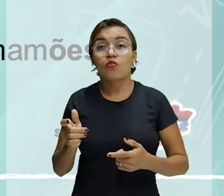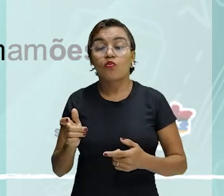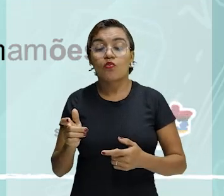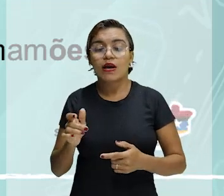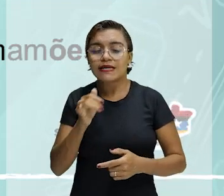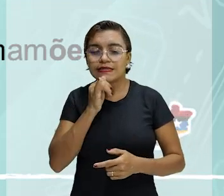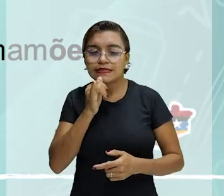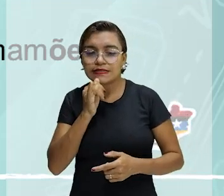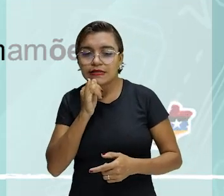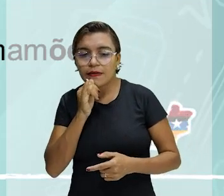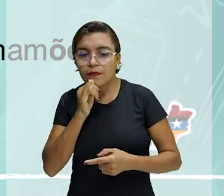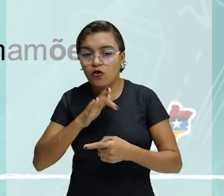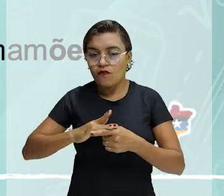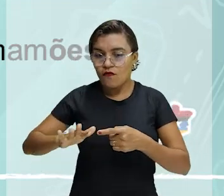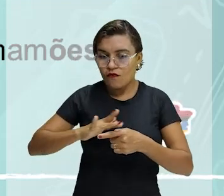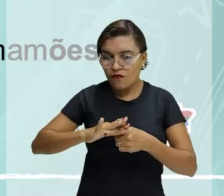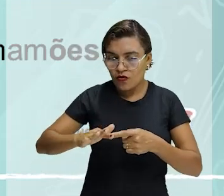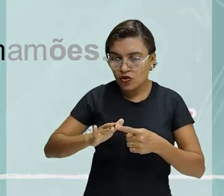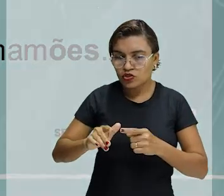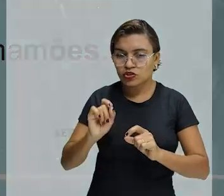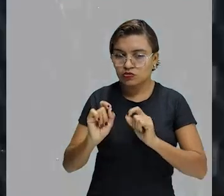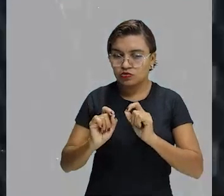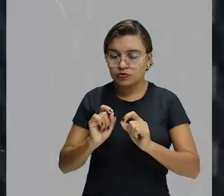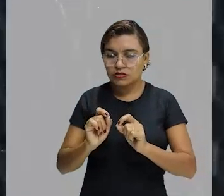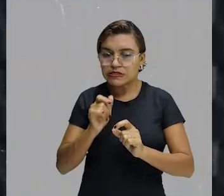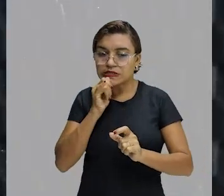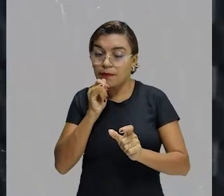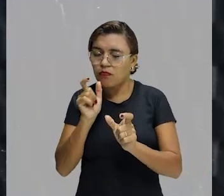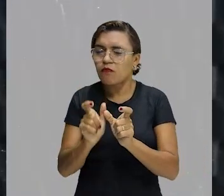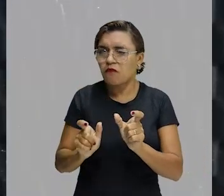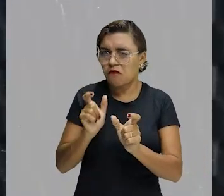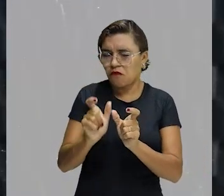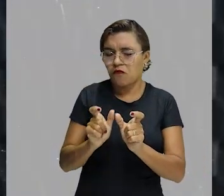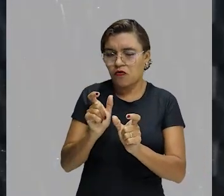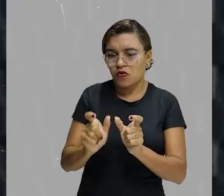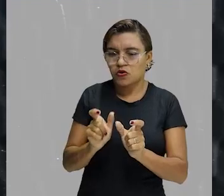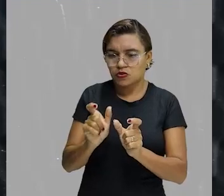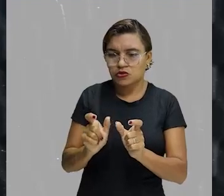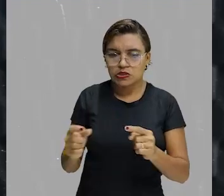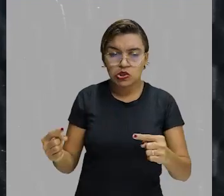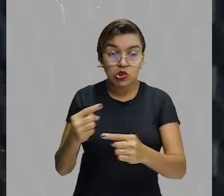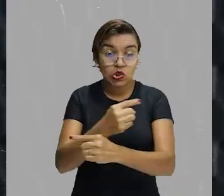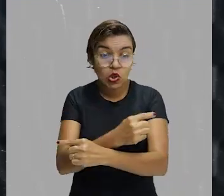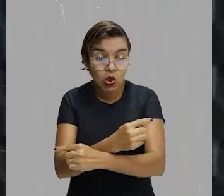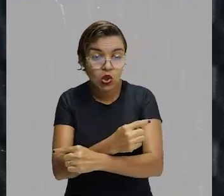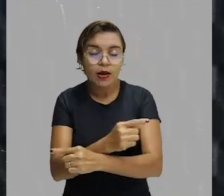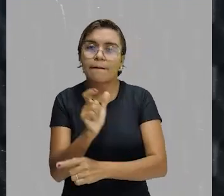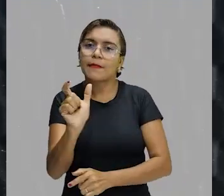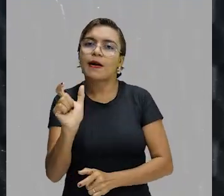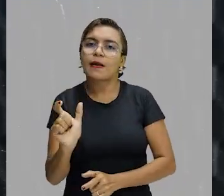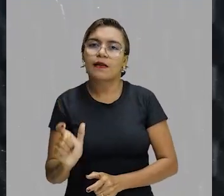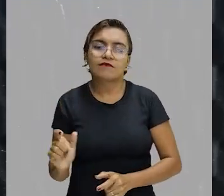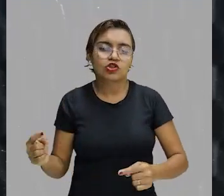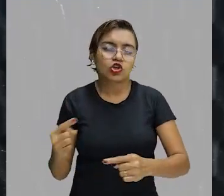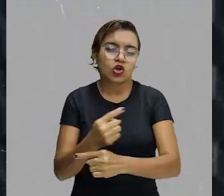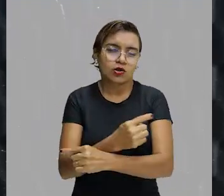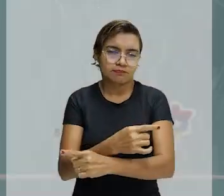erro quanto ao uso das formas dos vocábulos. Cidadões no lugar de cidadãos. Mamãos no lugar de mamões.